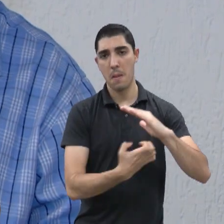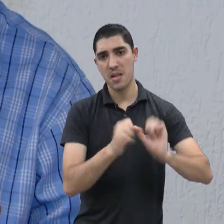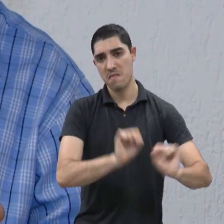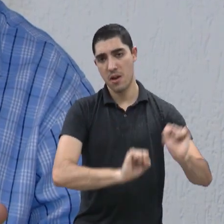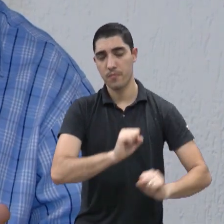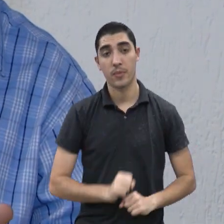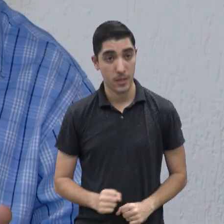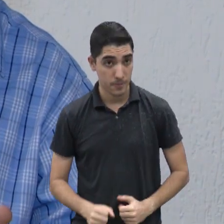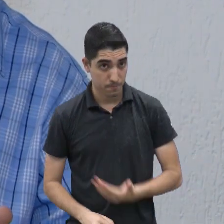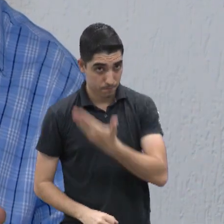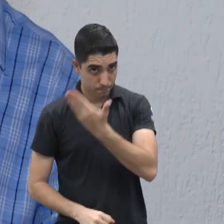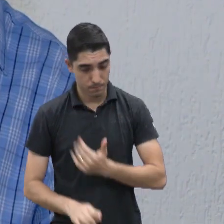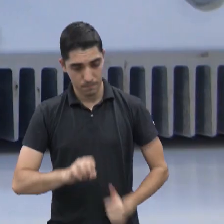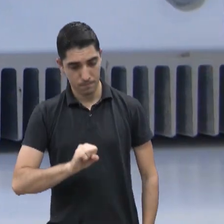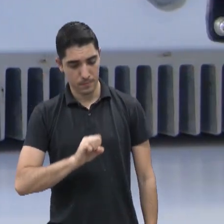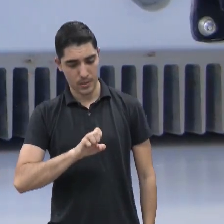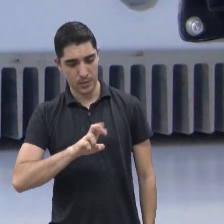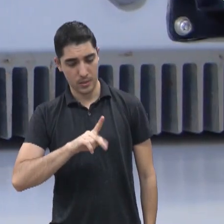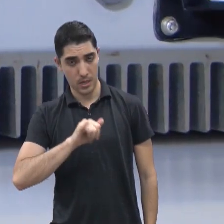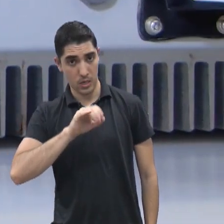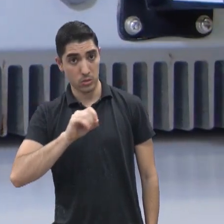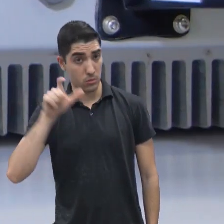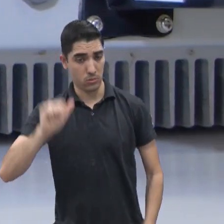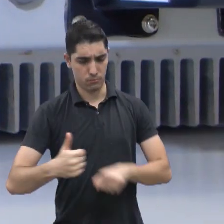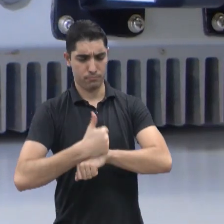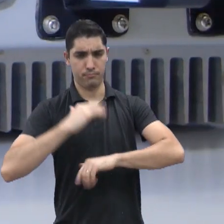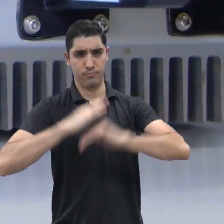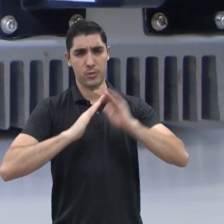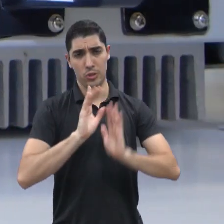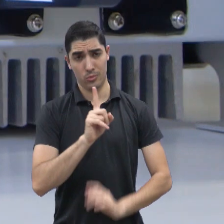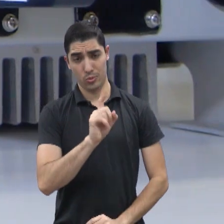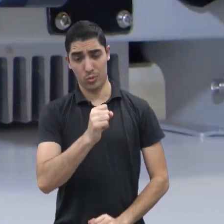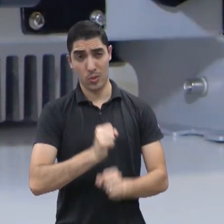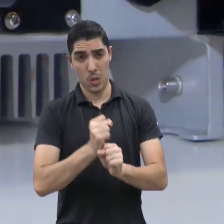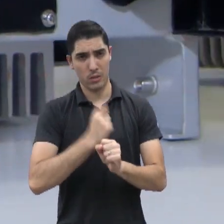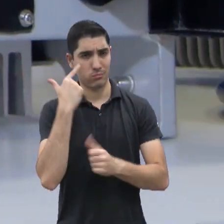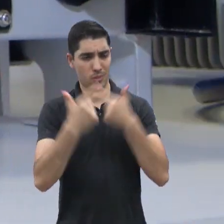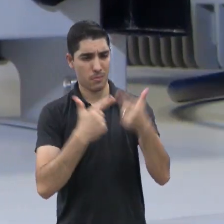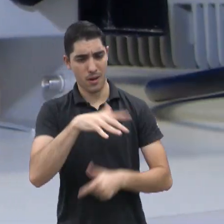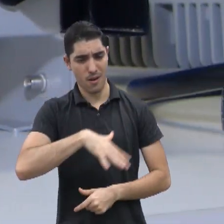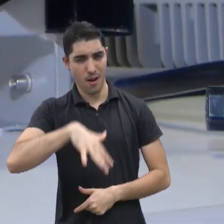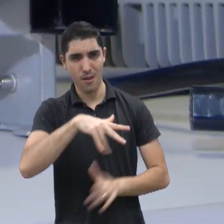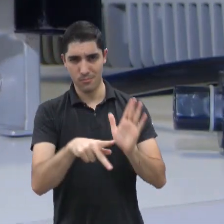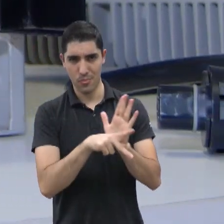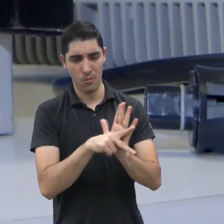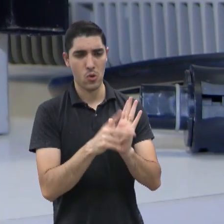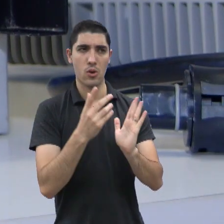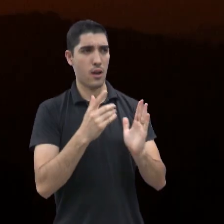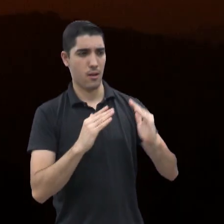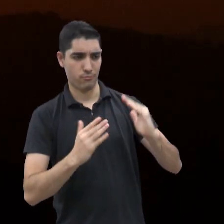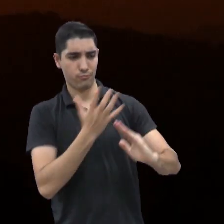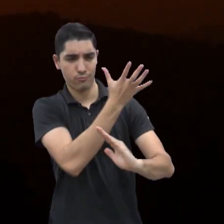Morelli é especialista nesse assunto. Com 18 anos de experiência no ramo de sistemas elétricos, foi com a criação de uma